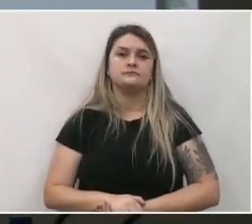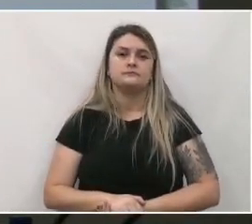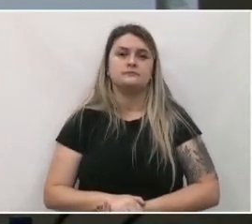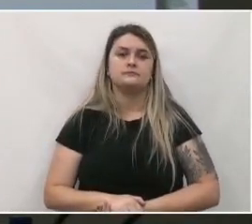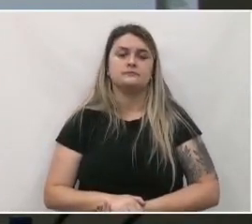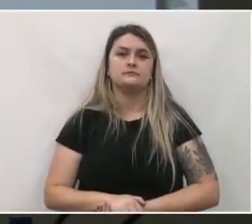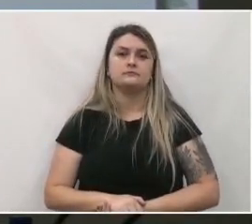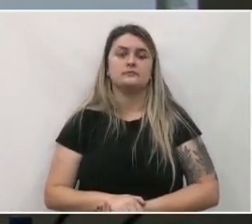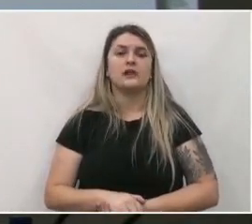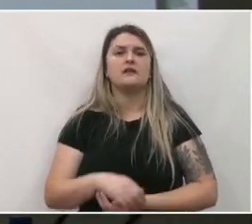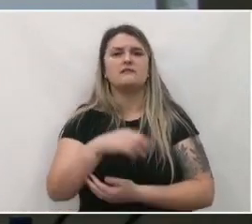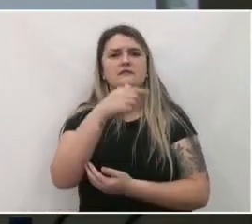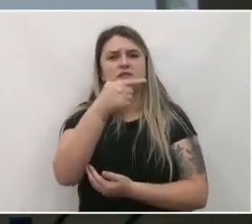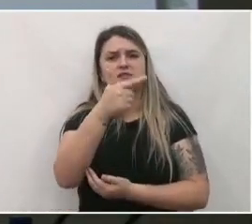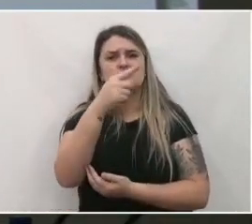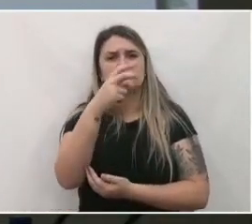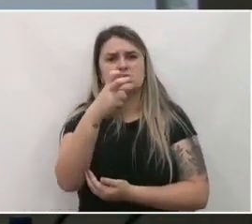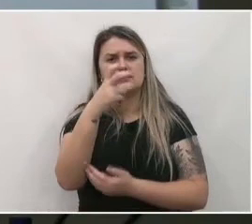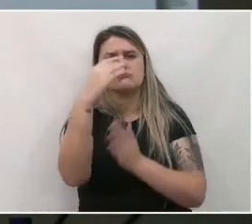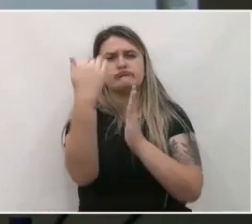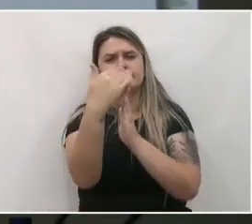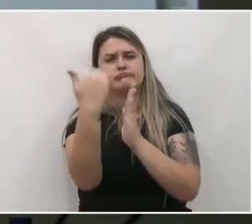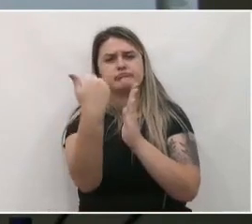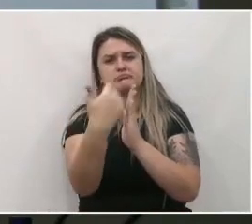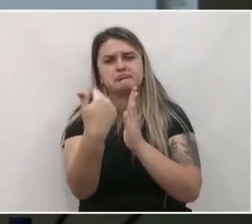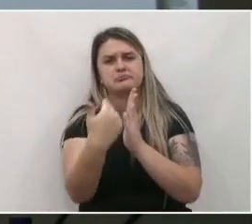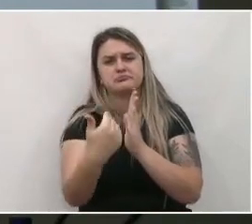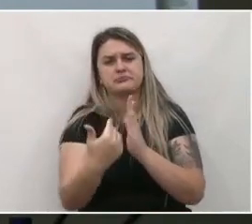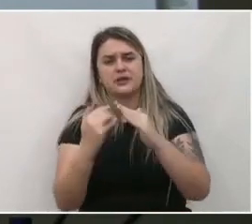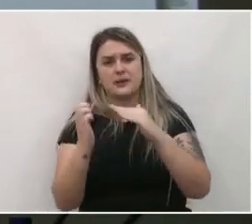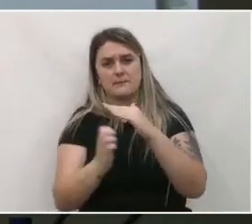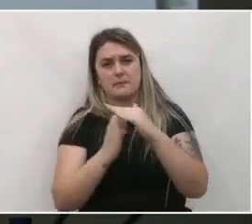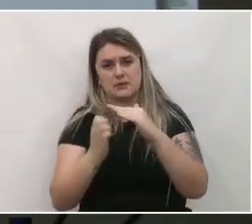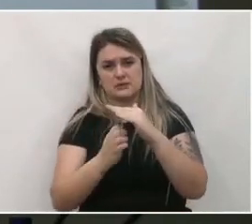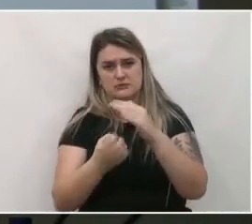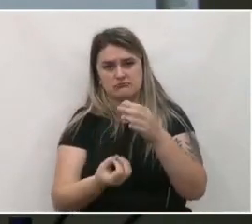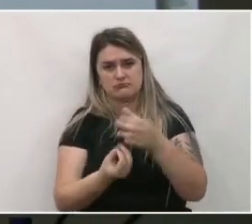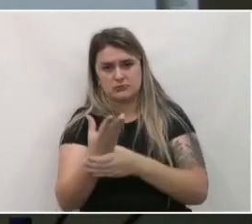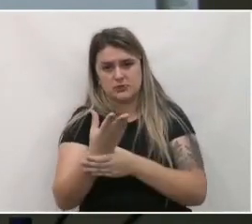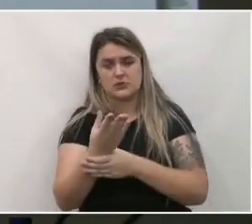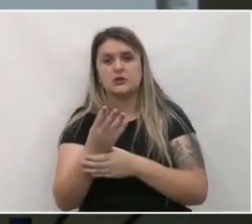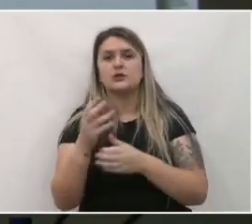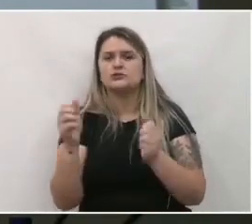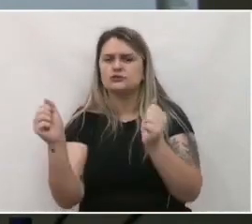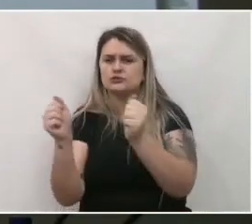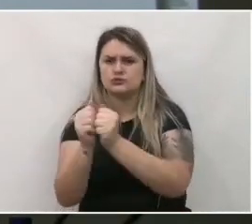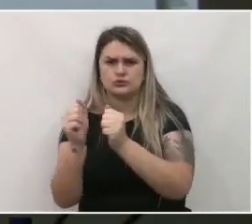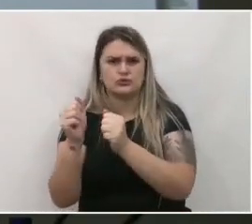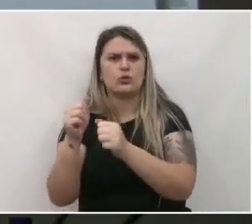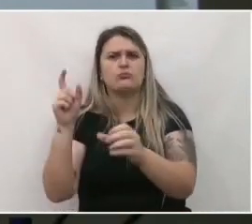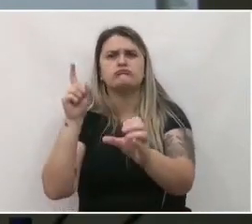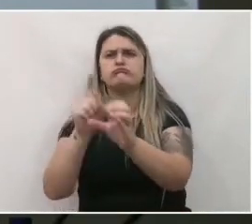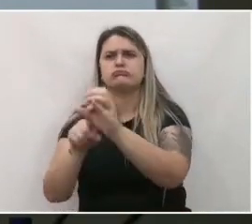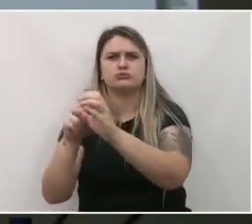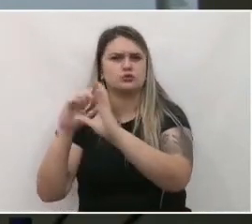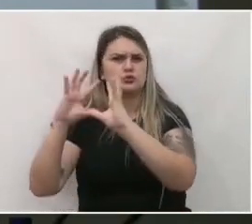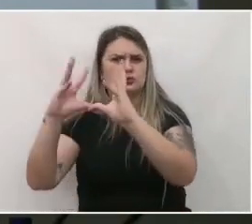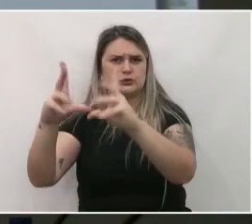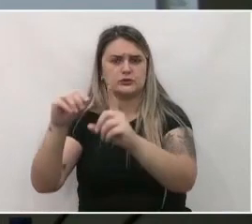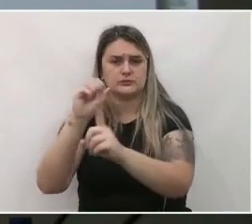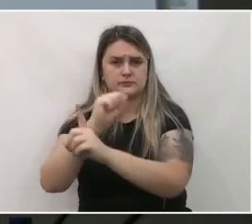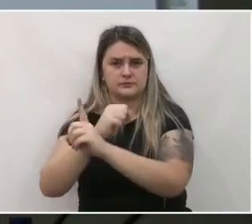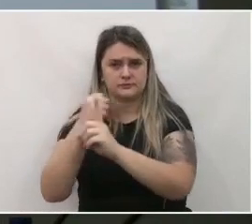todos os 25 produtos elaborados pela empresa eles são sempre pactuados com toda a sociedade e eles